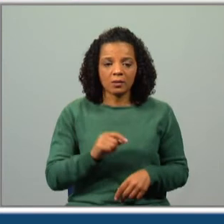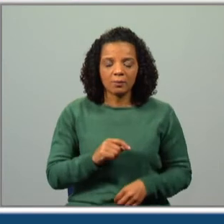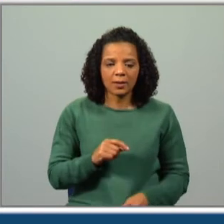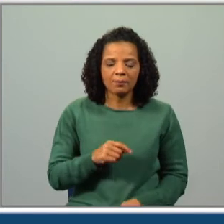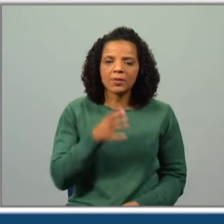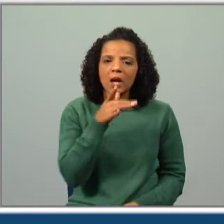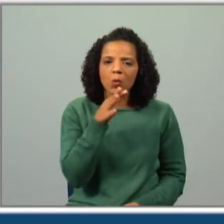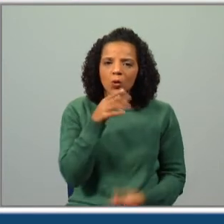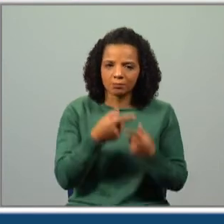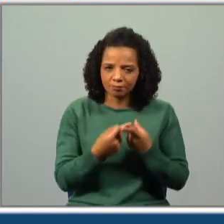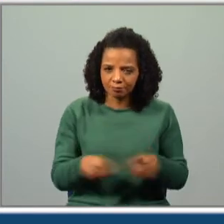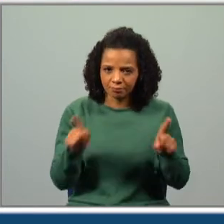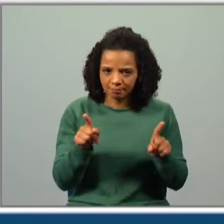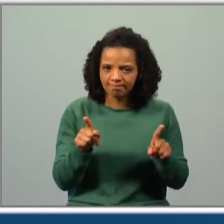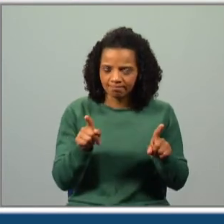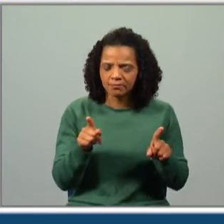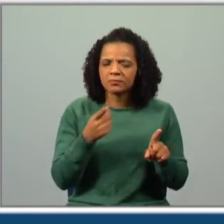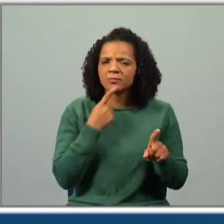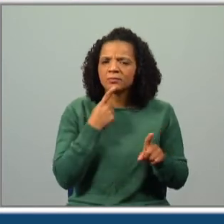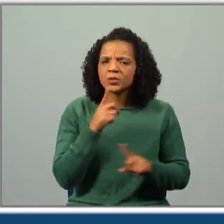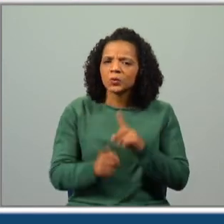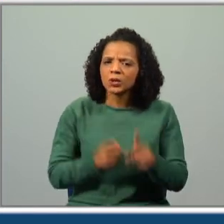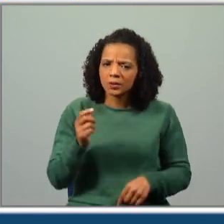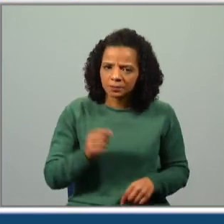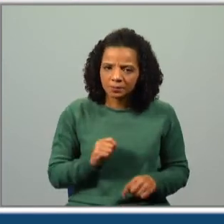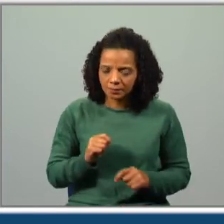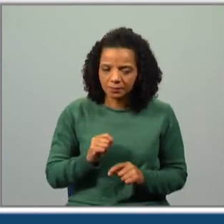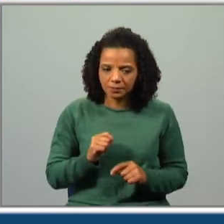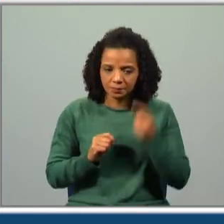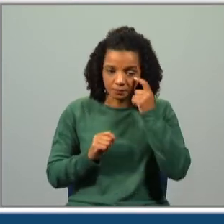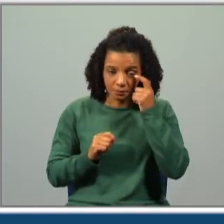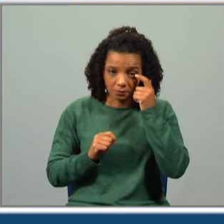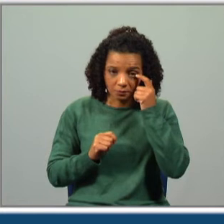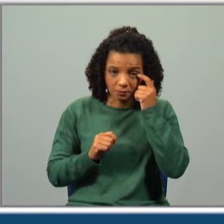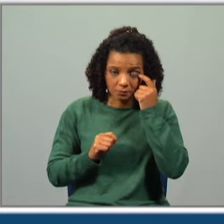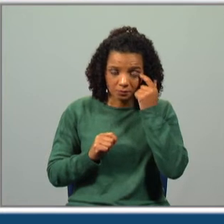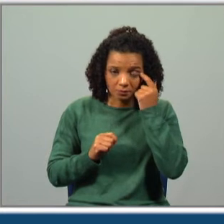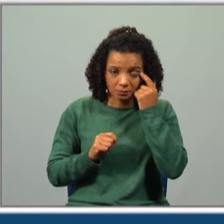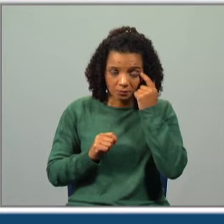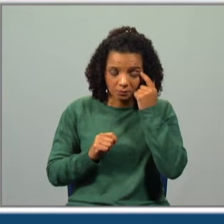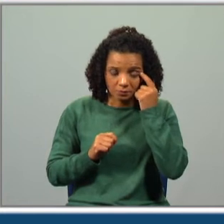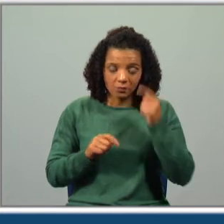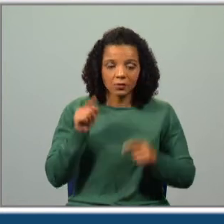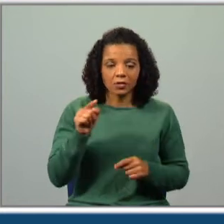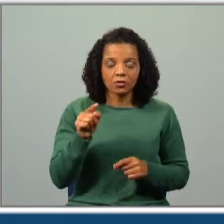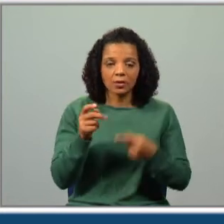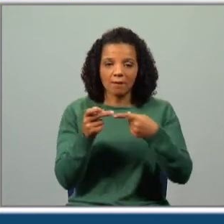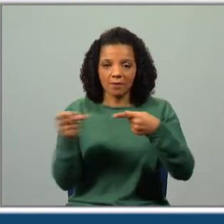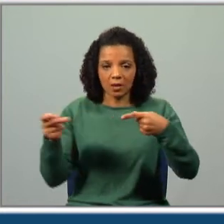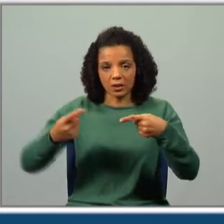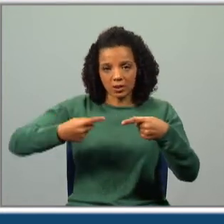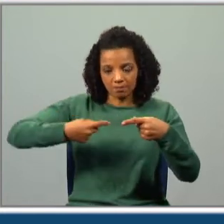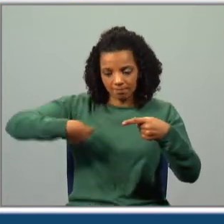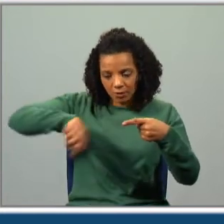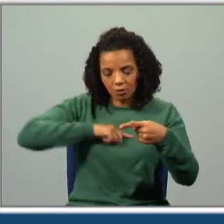diferente. O que é que quer dizer? Quer dizer que este é o pedaço da frase que nós vamos